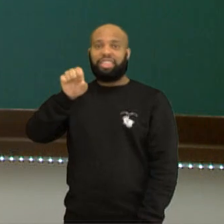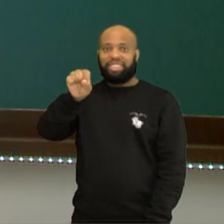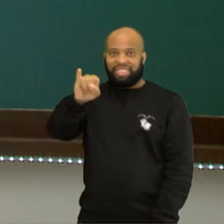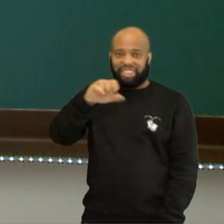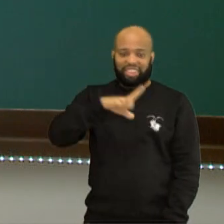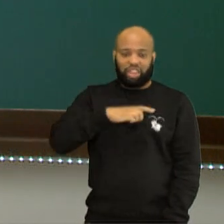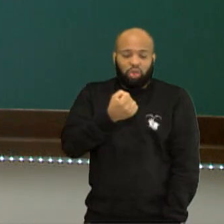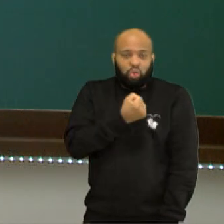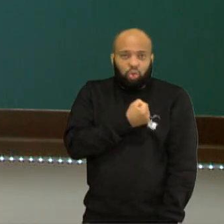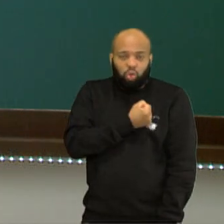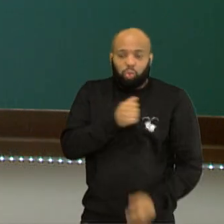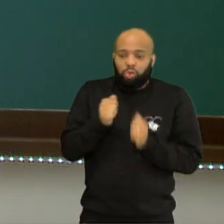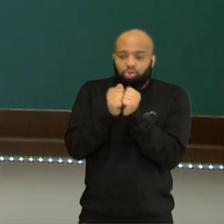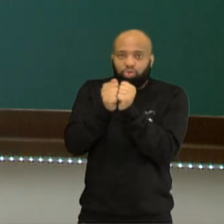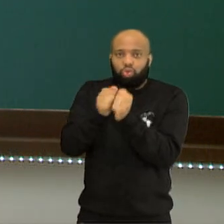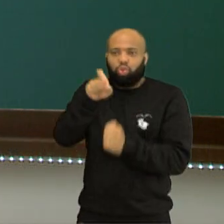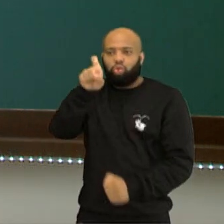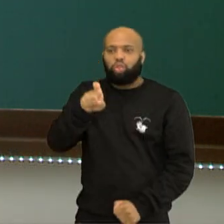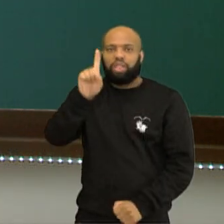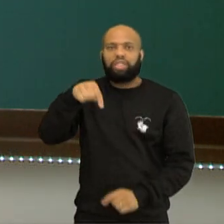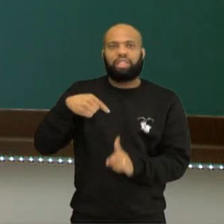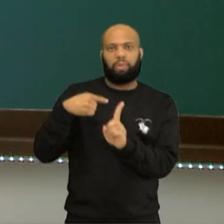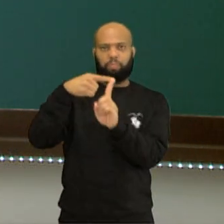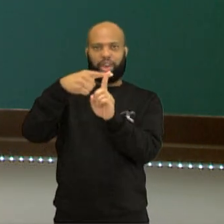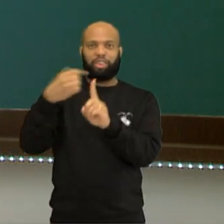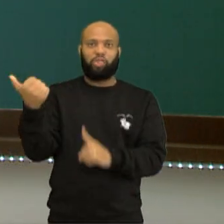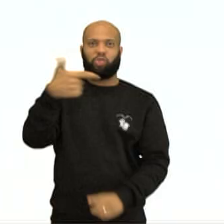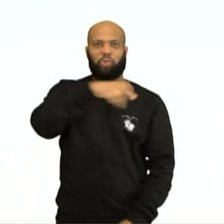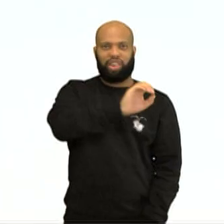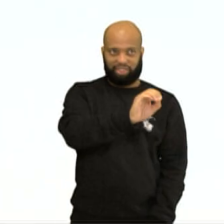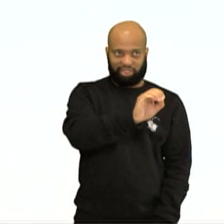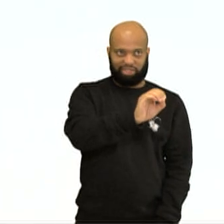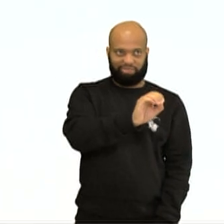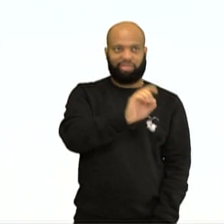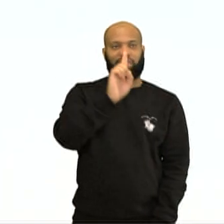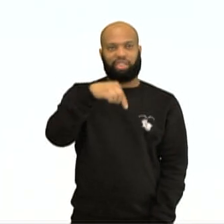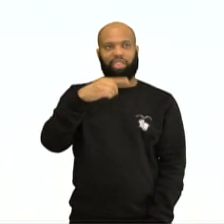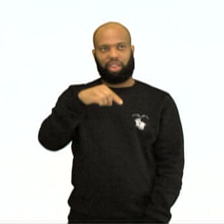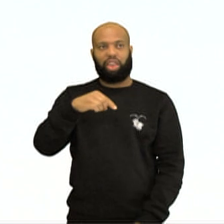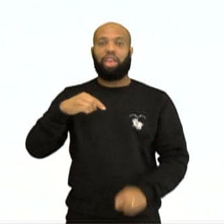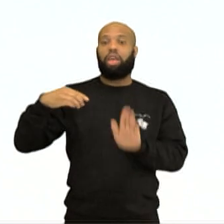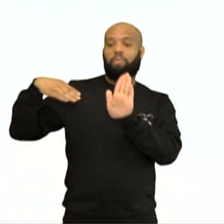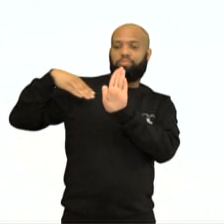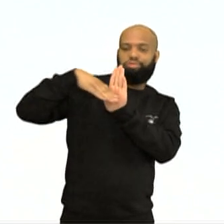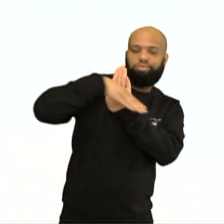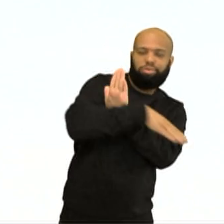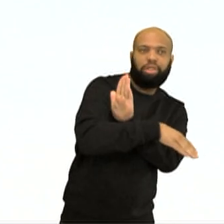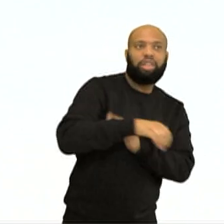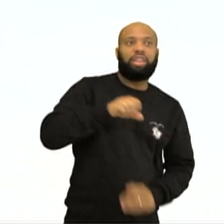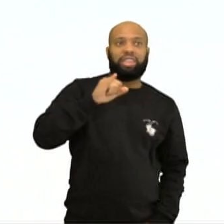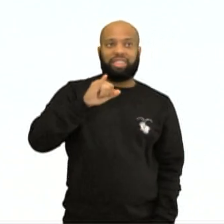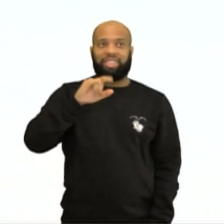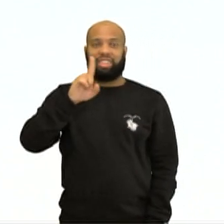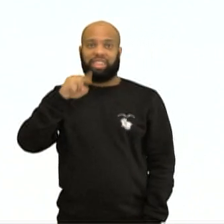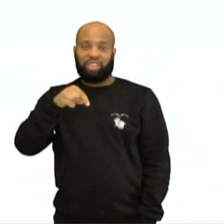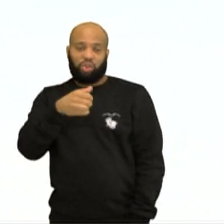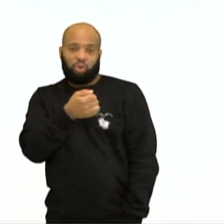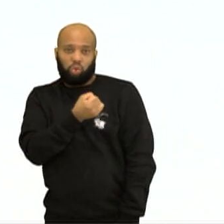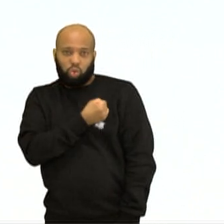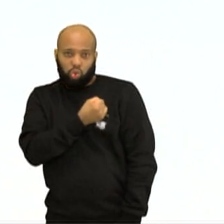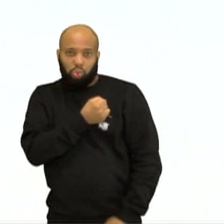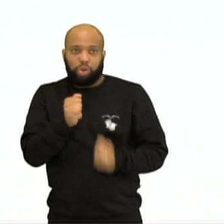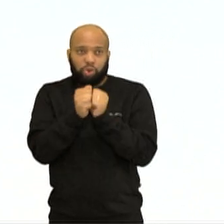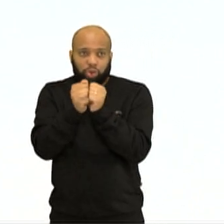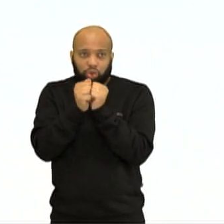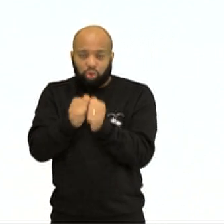positivo. Ou seja, é maior do que zero. Muito bem. E ela é decrescente quando o a